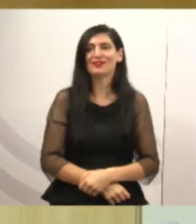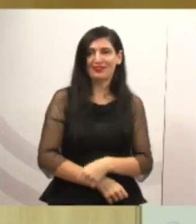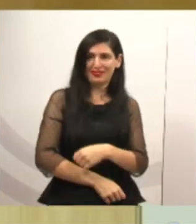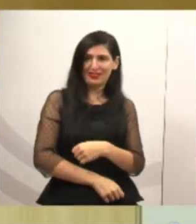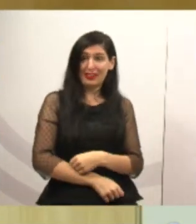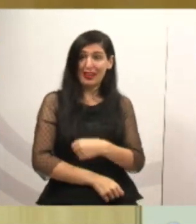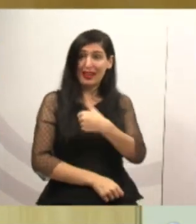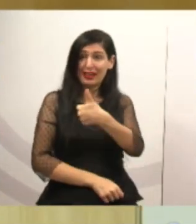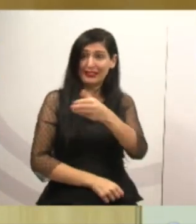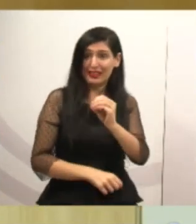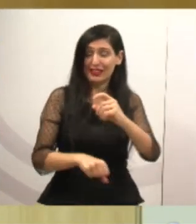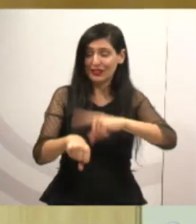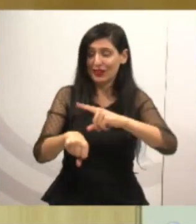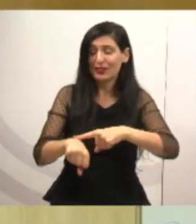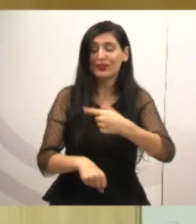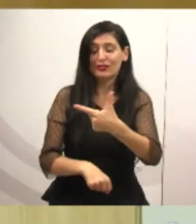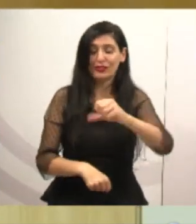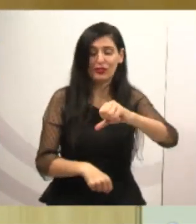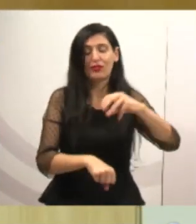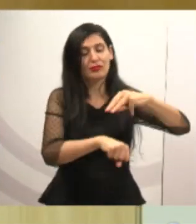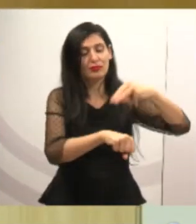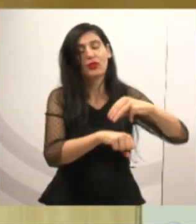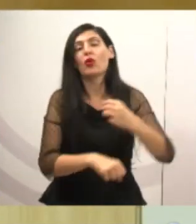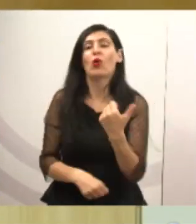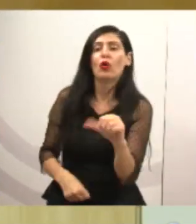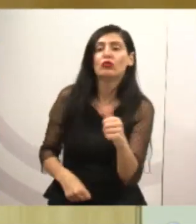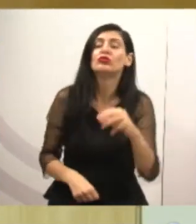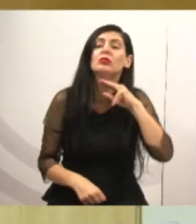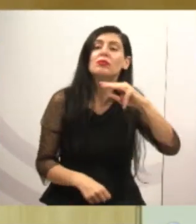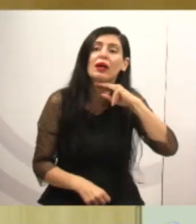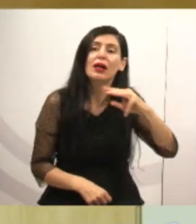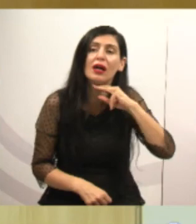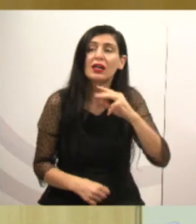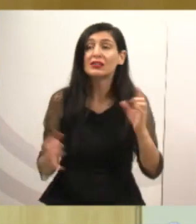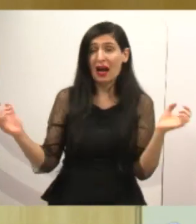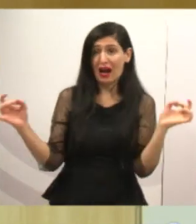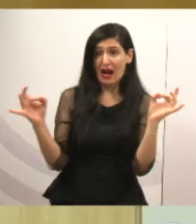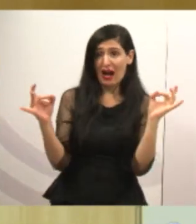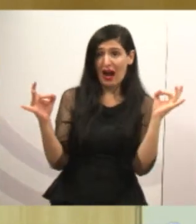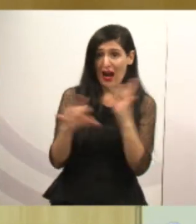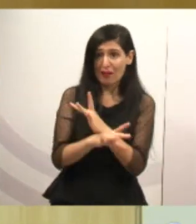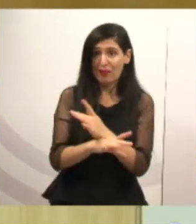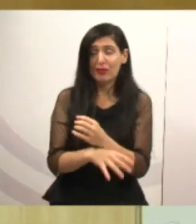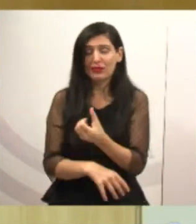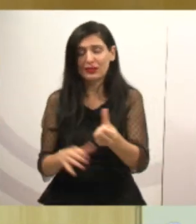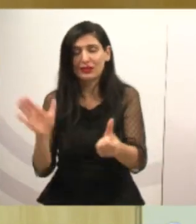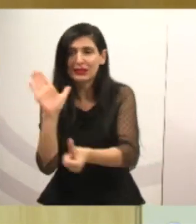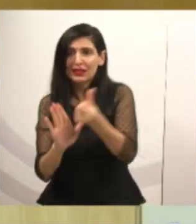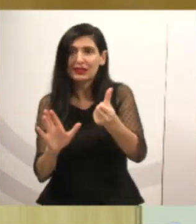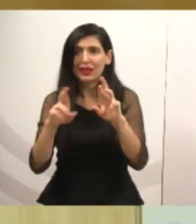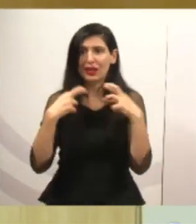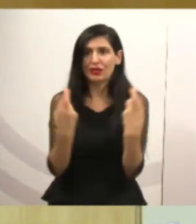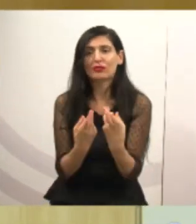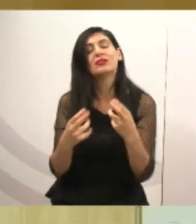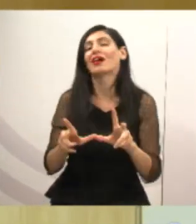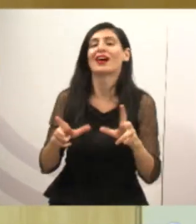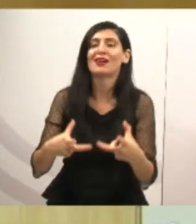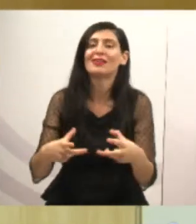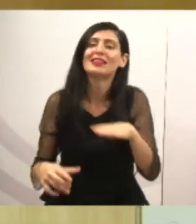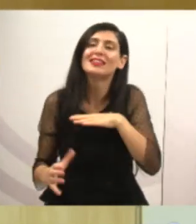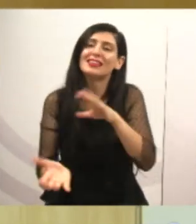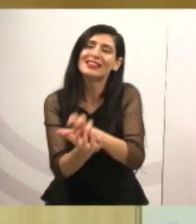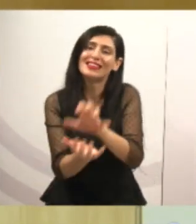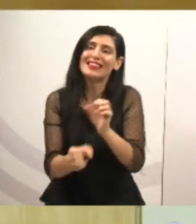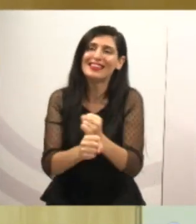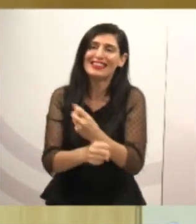horas e 29 minutos do dia 11 de março, declaro encerrada a sexta sessão ordinária da Câmara Municipal de Jacarei do